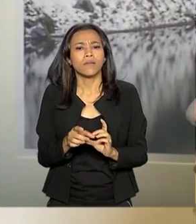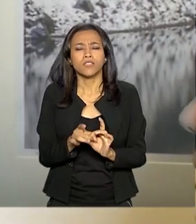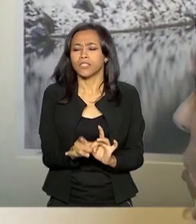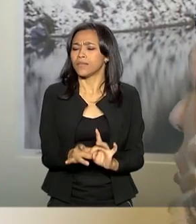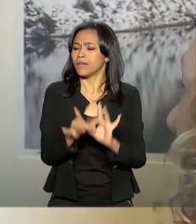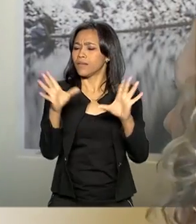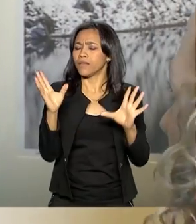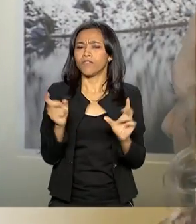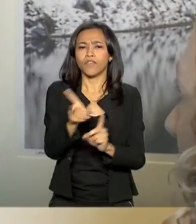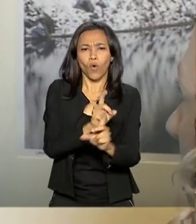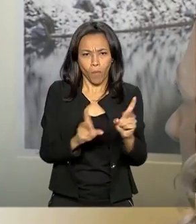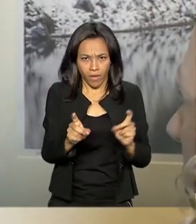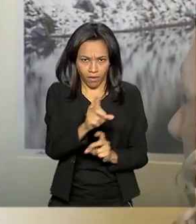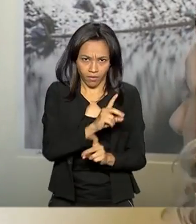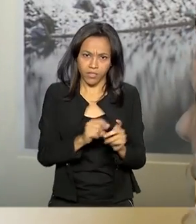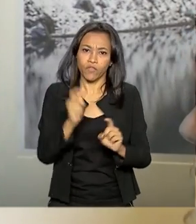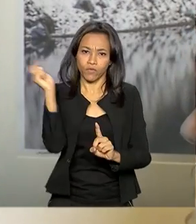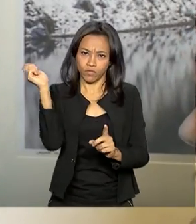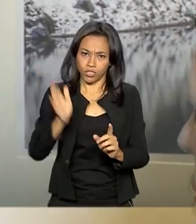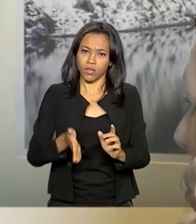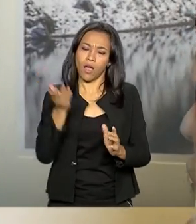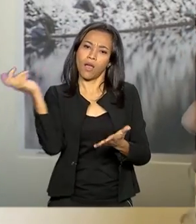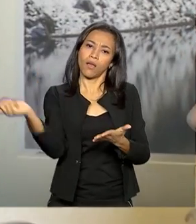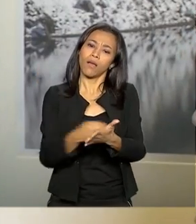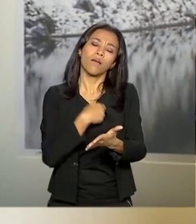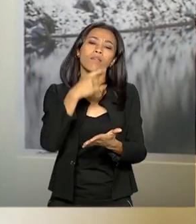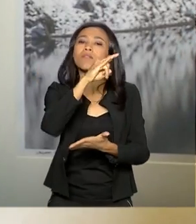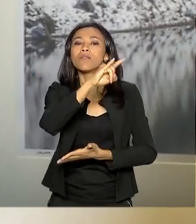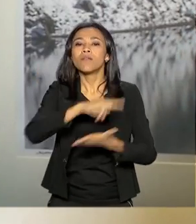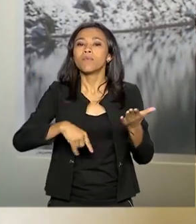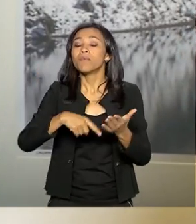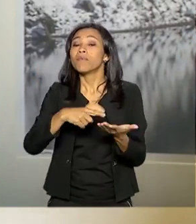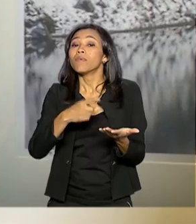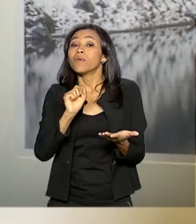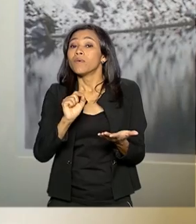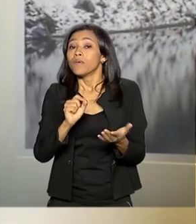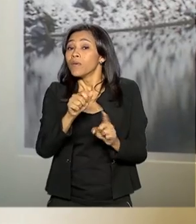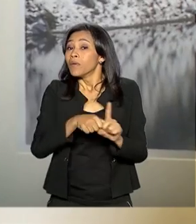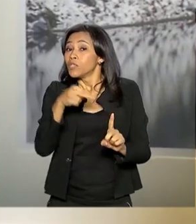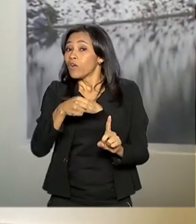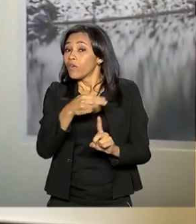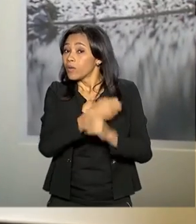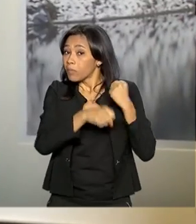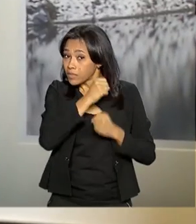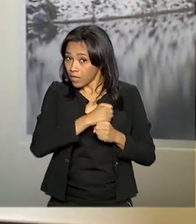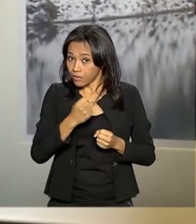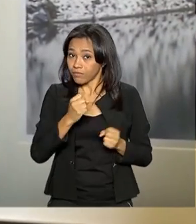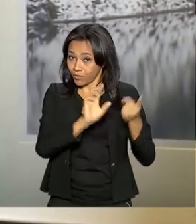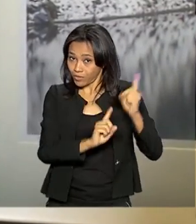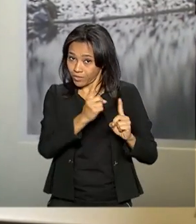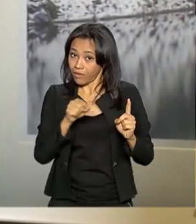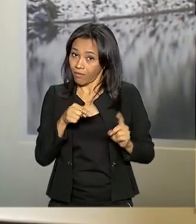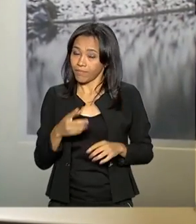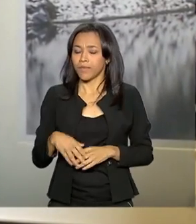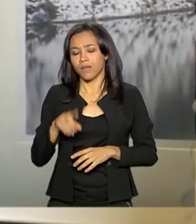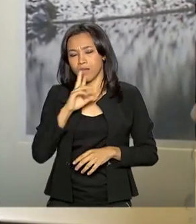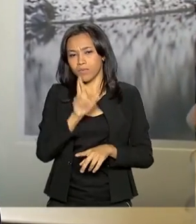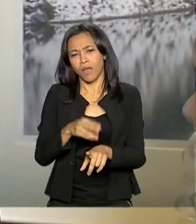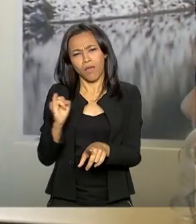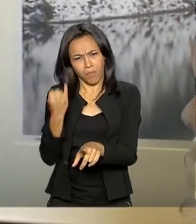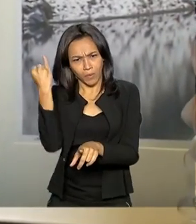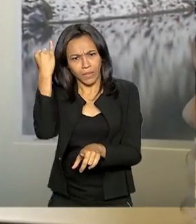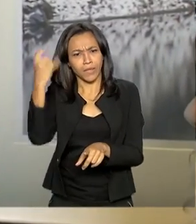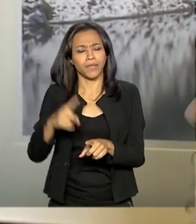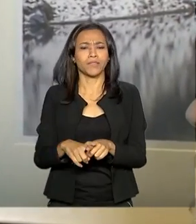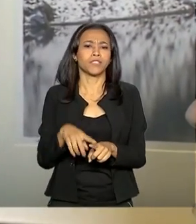assinado no final do ano passado, em novembro, com o Chile? É importante para nós. É um país que não faz